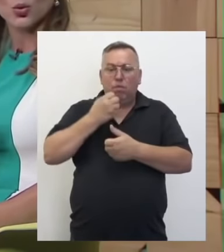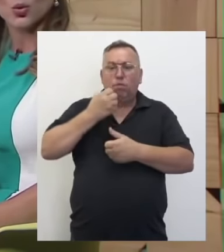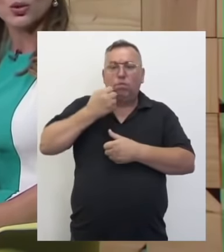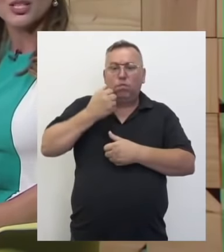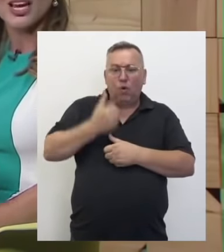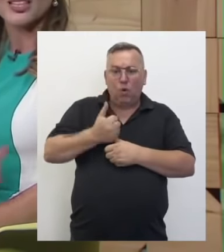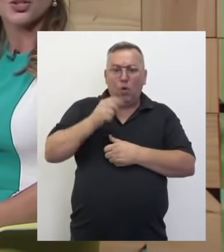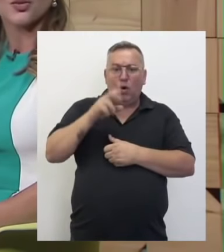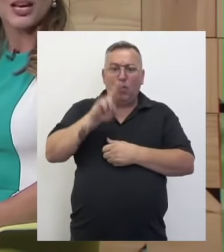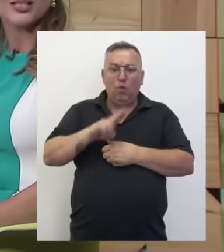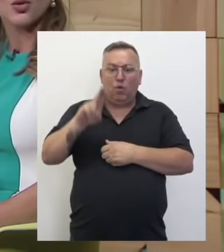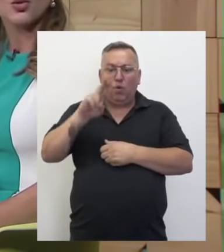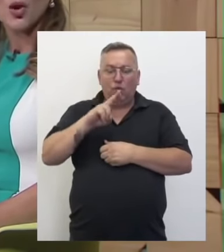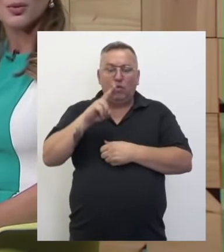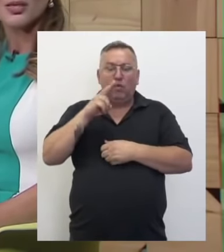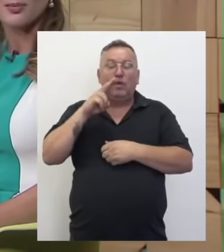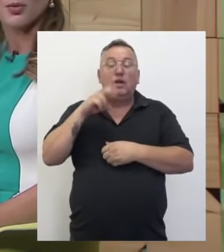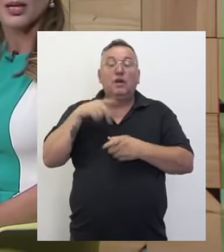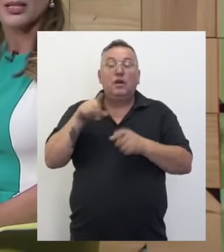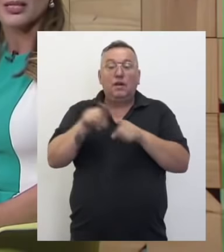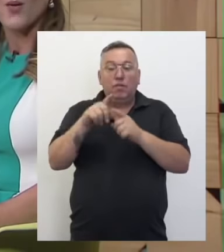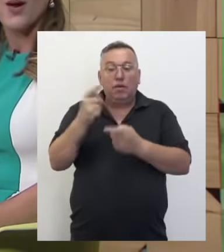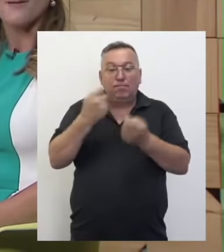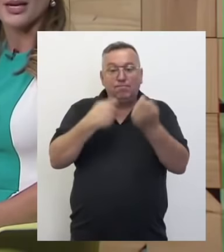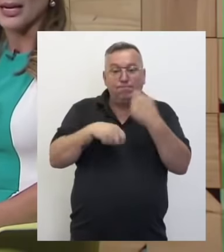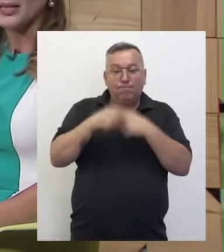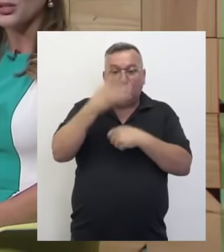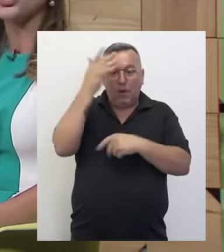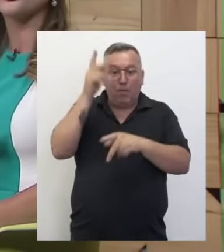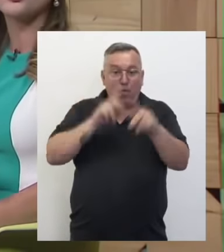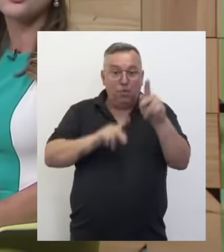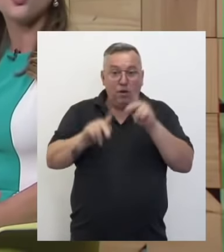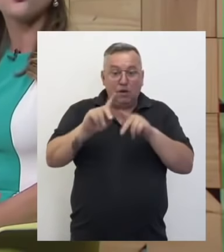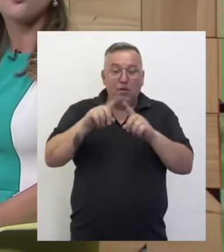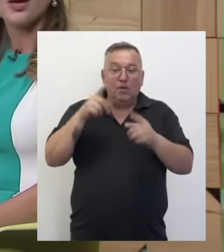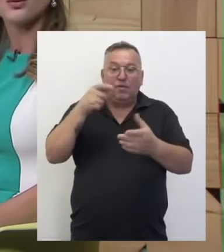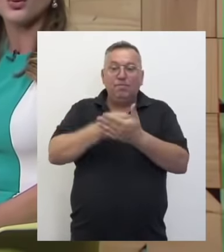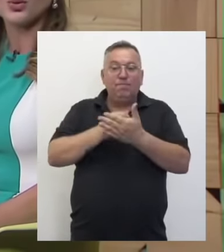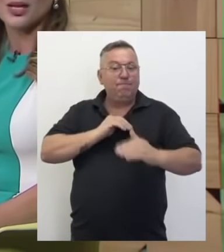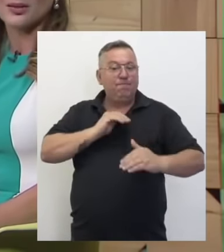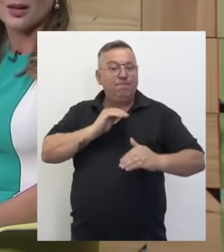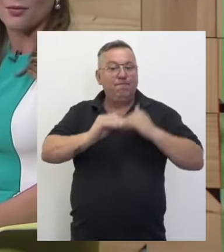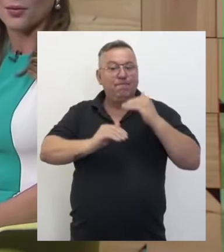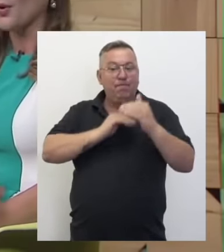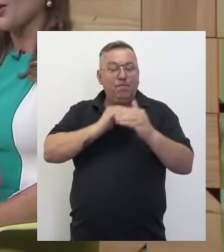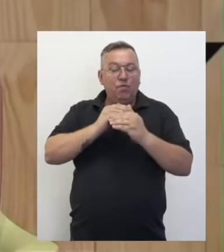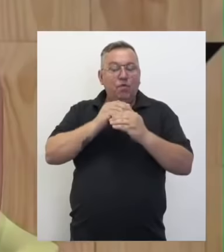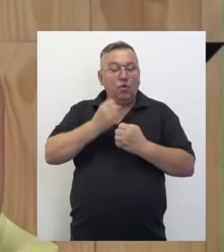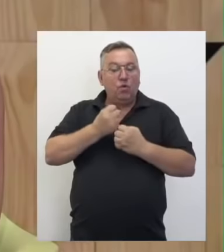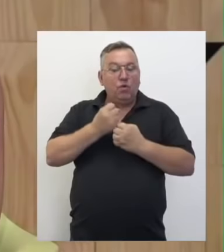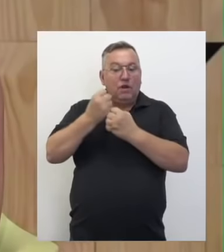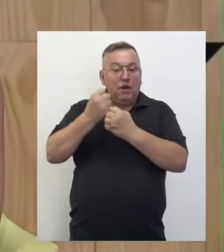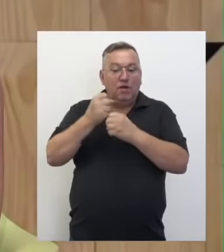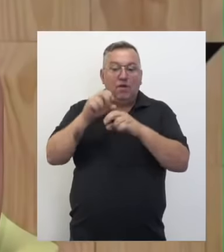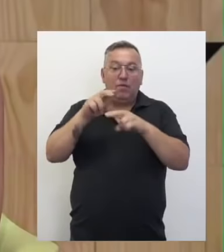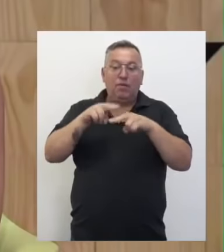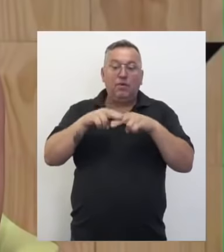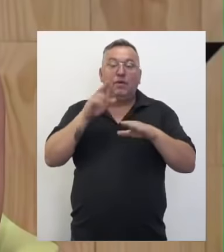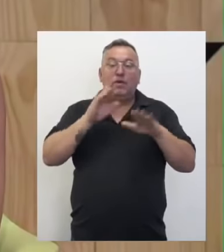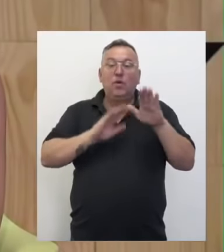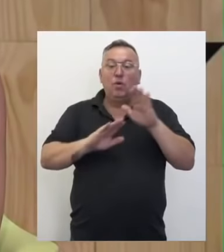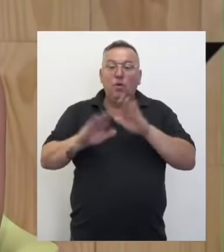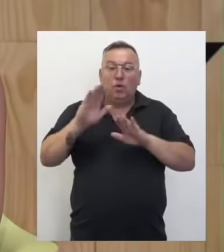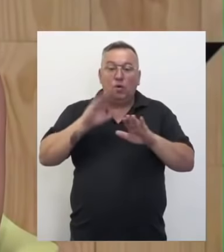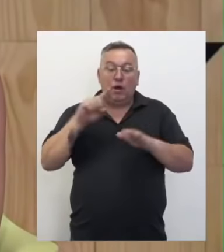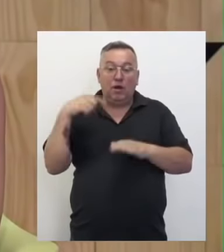com os usos e as atividades econômicas da população para garantir o desenvolvimento sustentável. Por isso, cuidar das